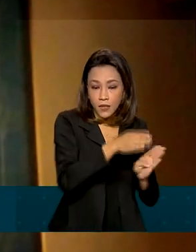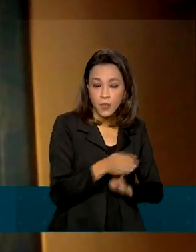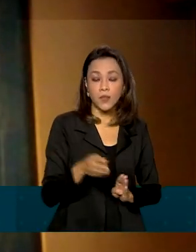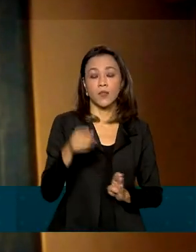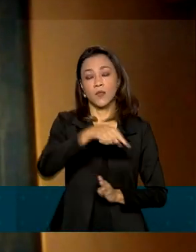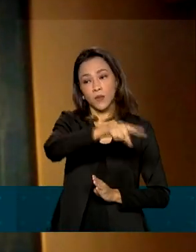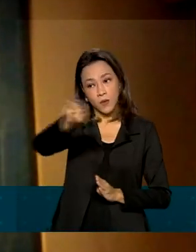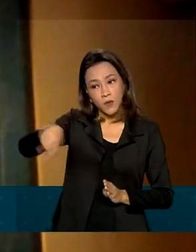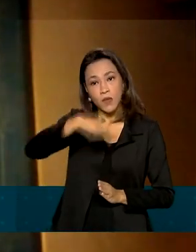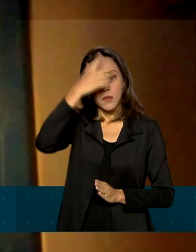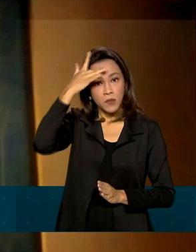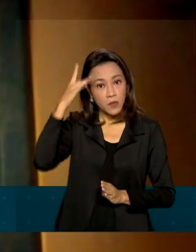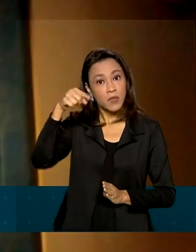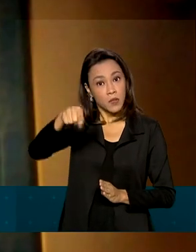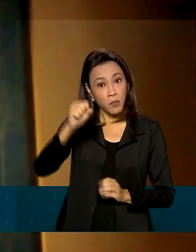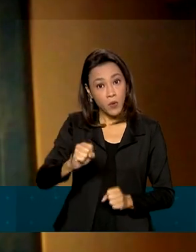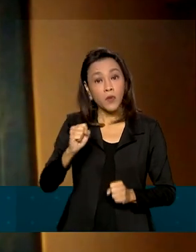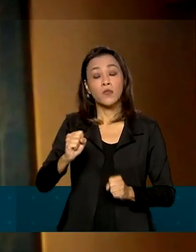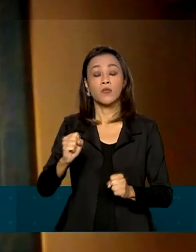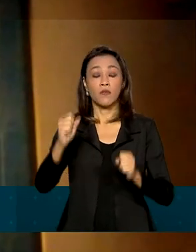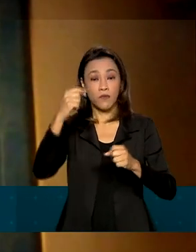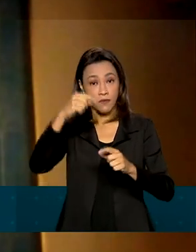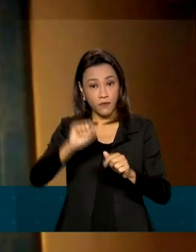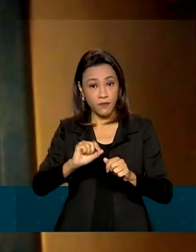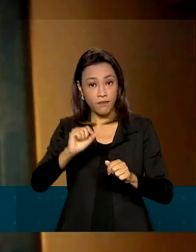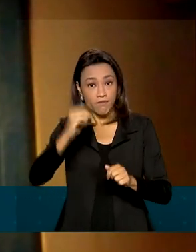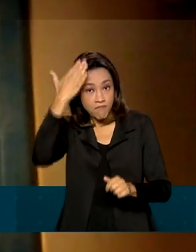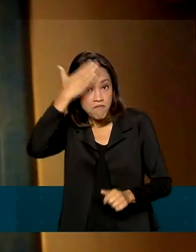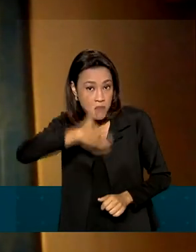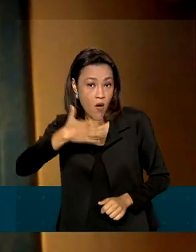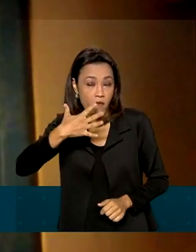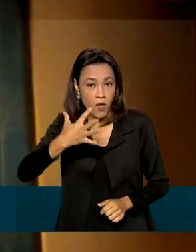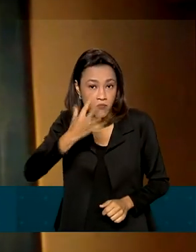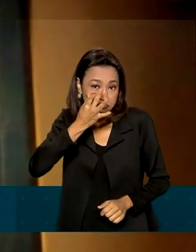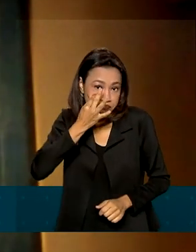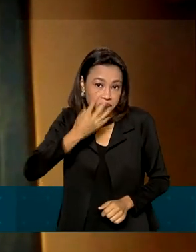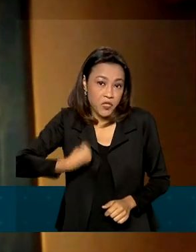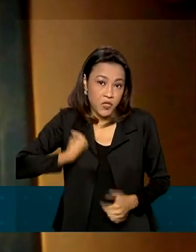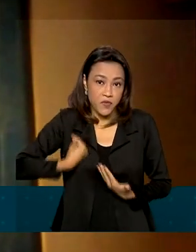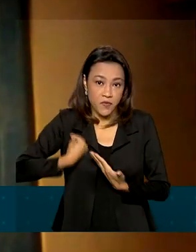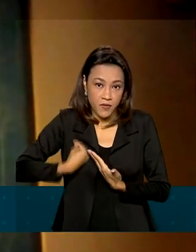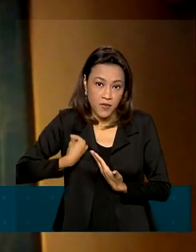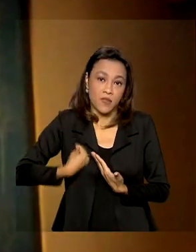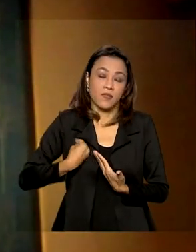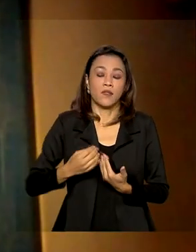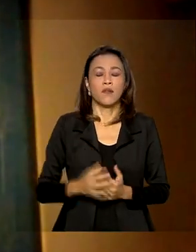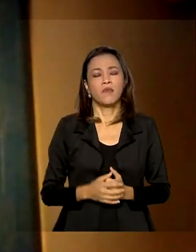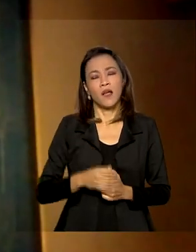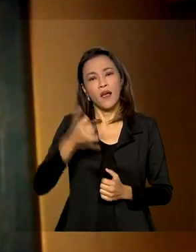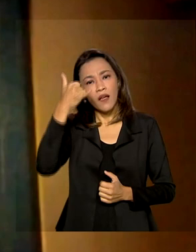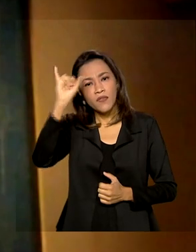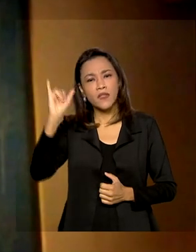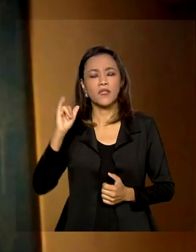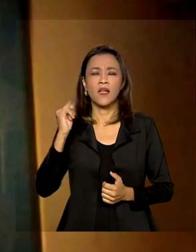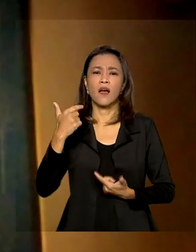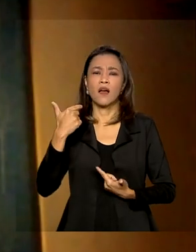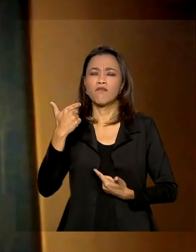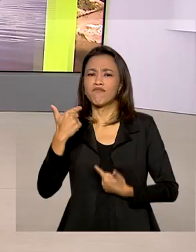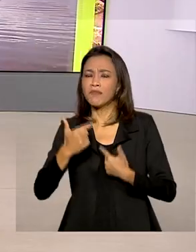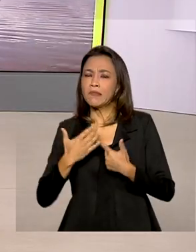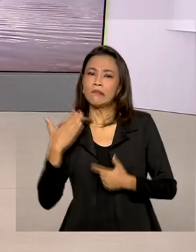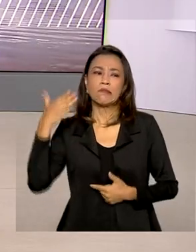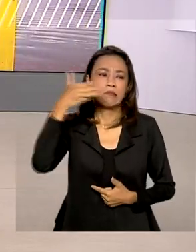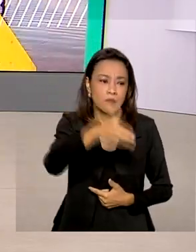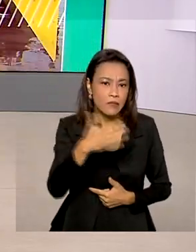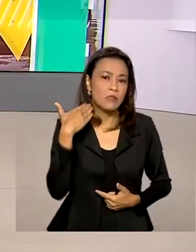realizem a prova de vida de forma a minimizar eventuais trabalhos ou deslocamentos a agências bancárias.